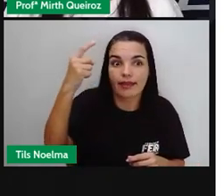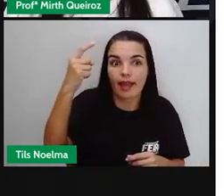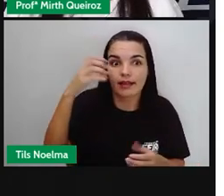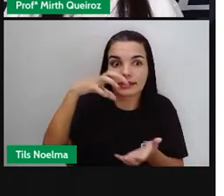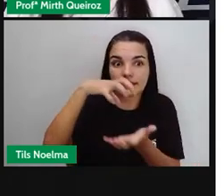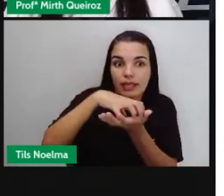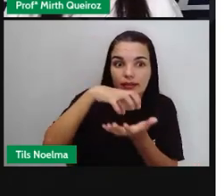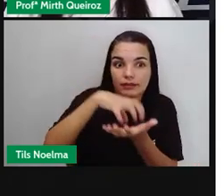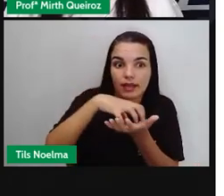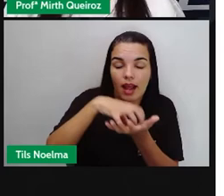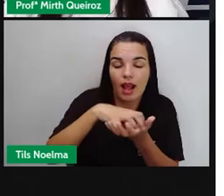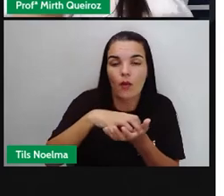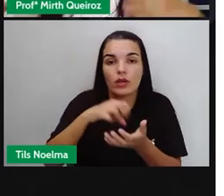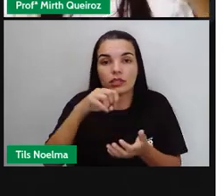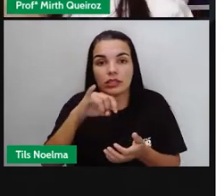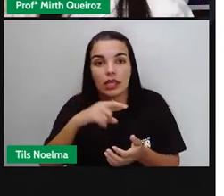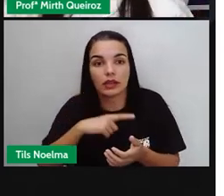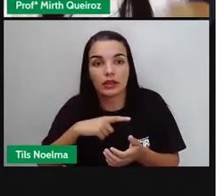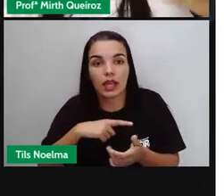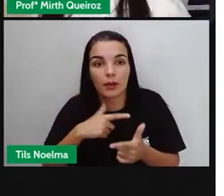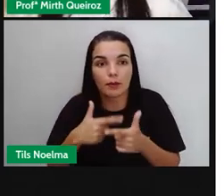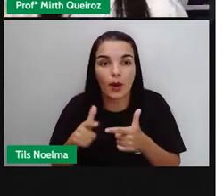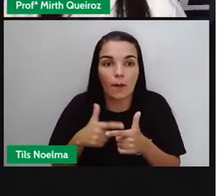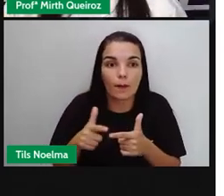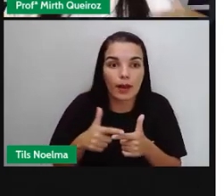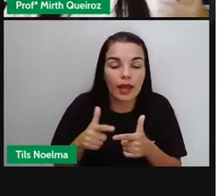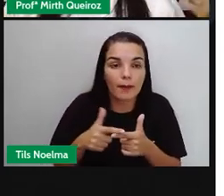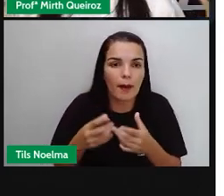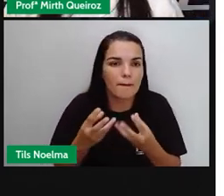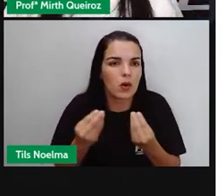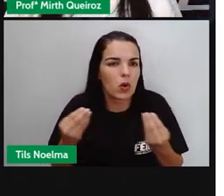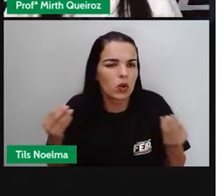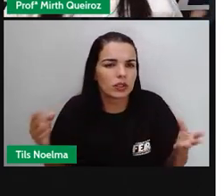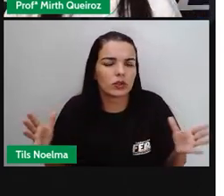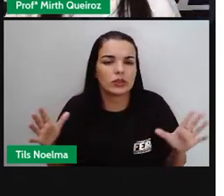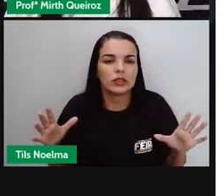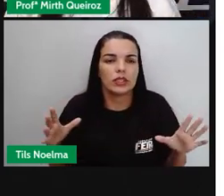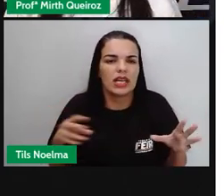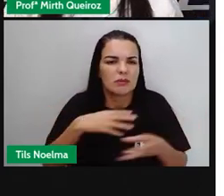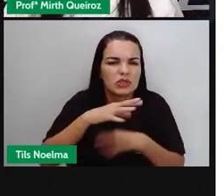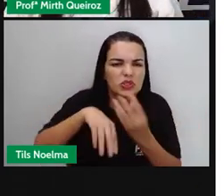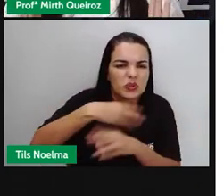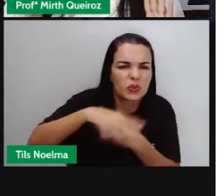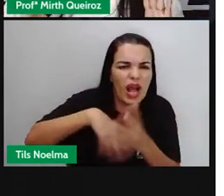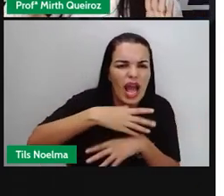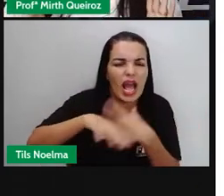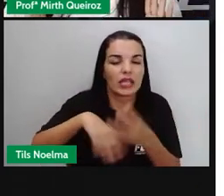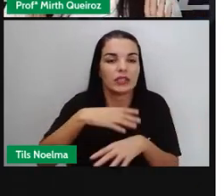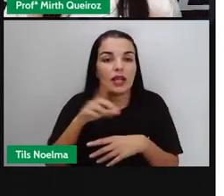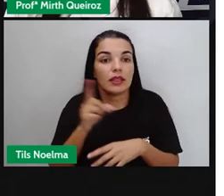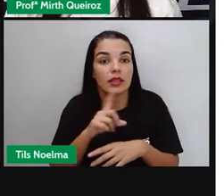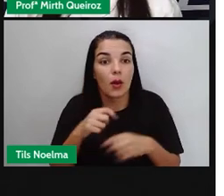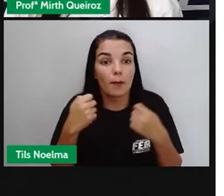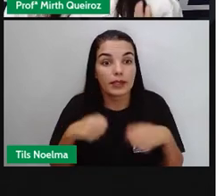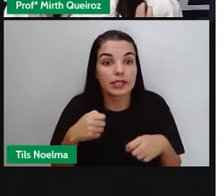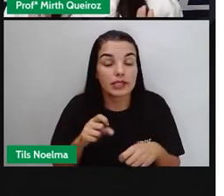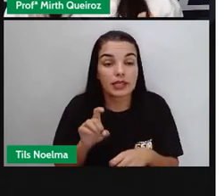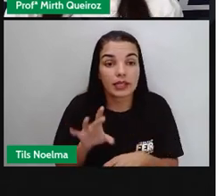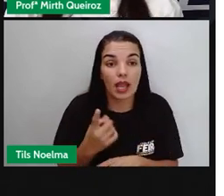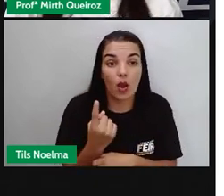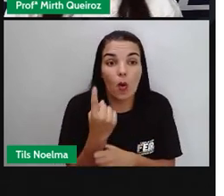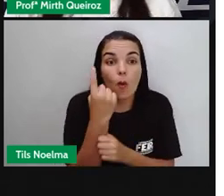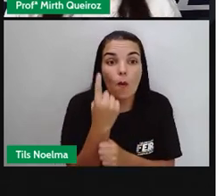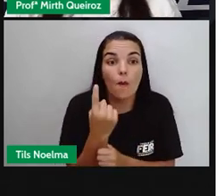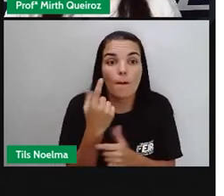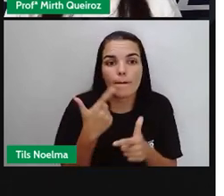básico a ser solucionado. Se vocês não colocaram várias coisas ao mesmo tempo. Misturadas ali. Não. Tem que ter um conflito só. Um